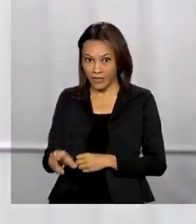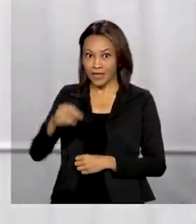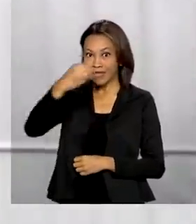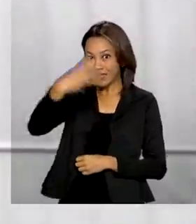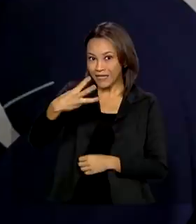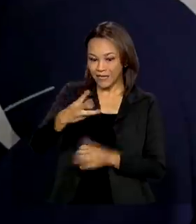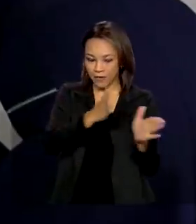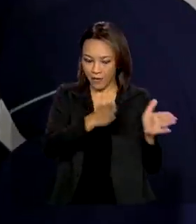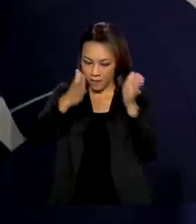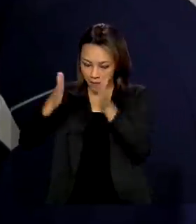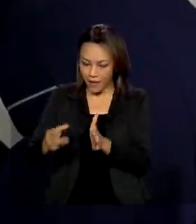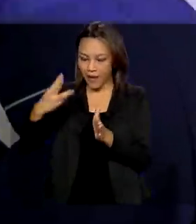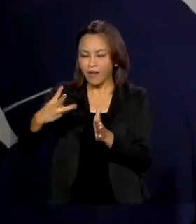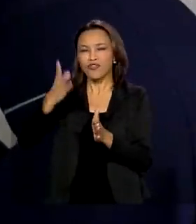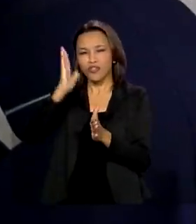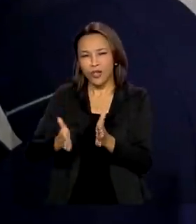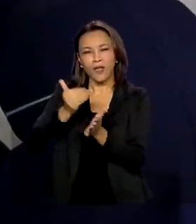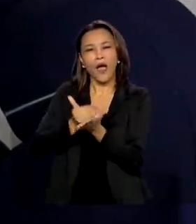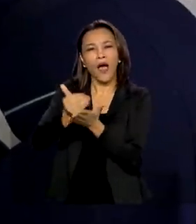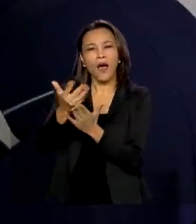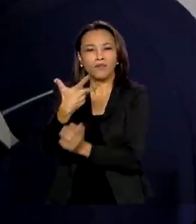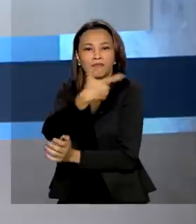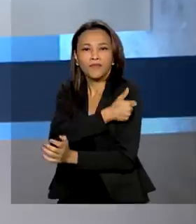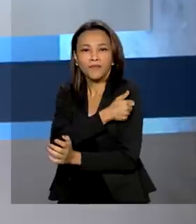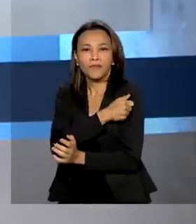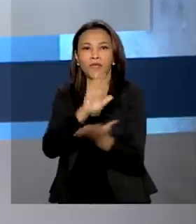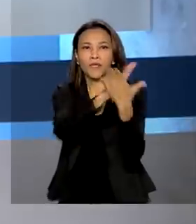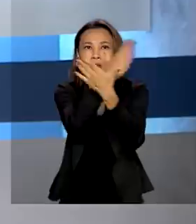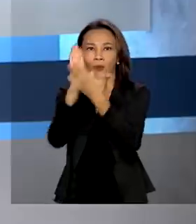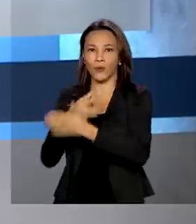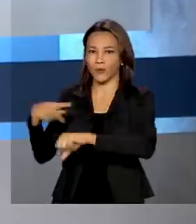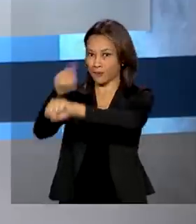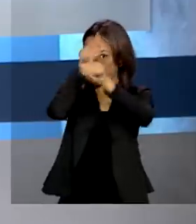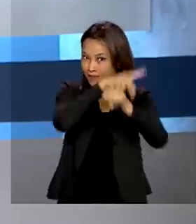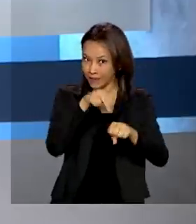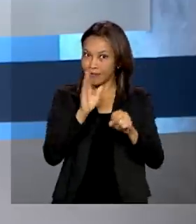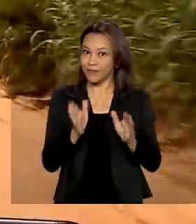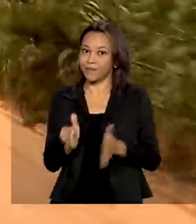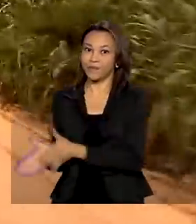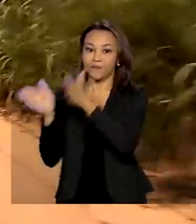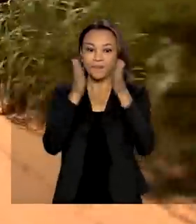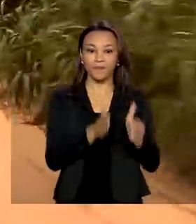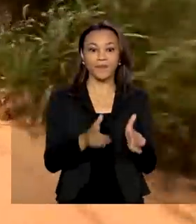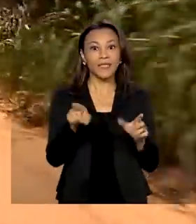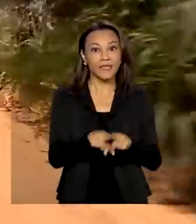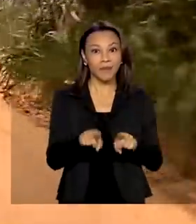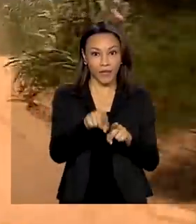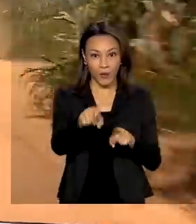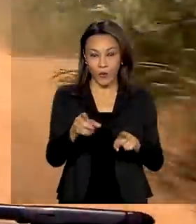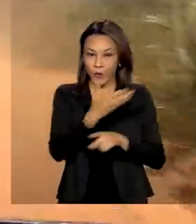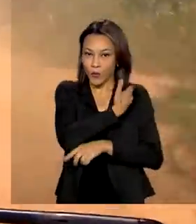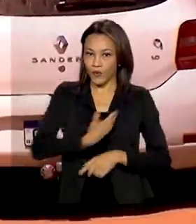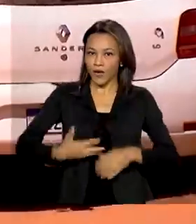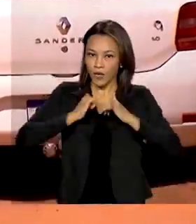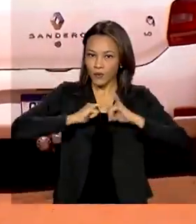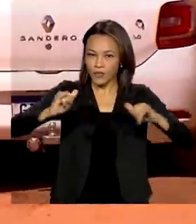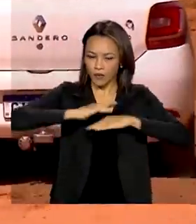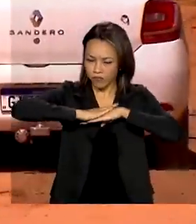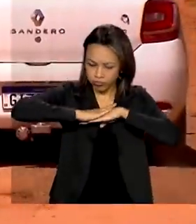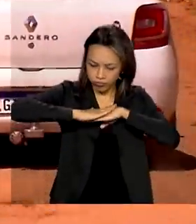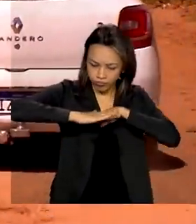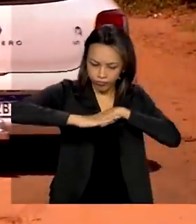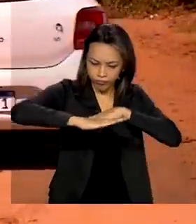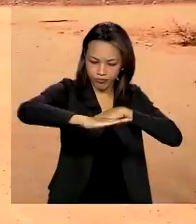vacina que já está sendo aplicada em alguns países. E veja também, governo anuncia pavimentação na